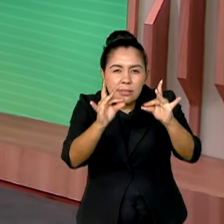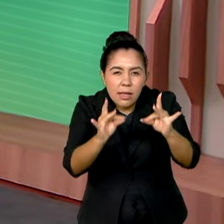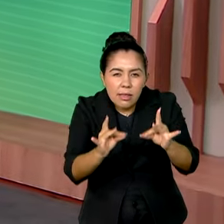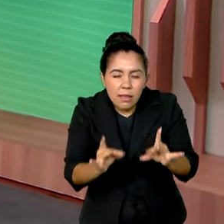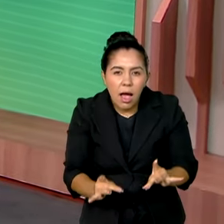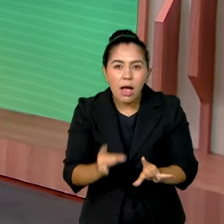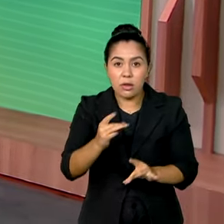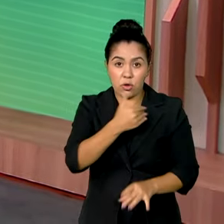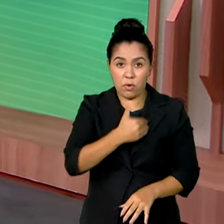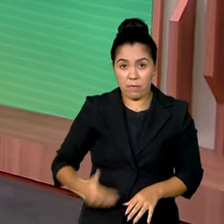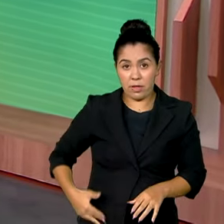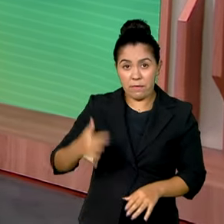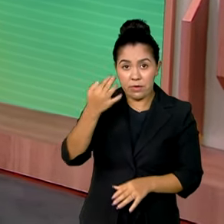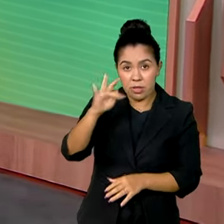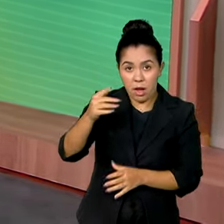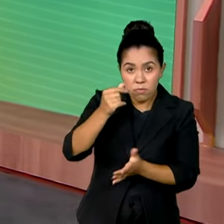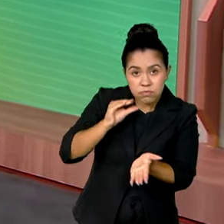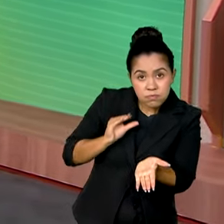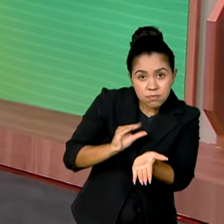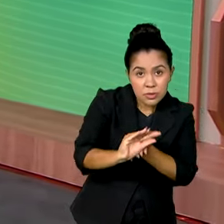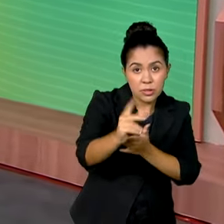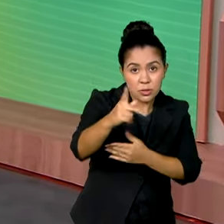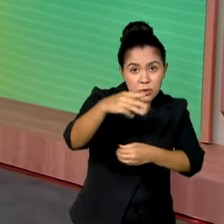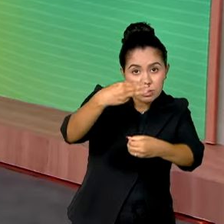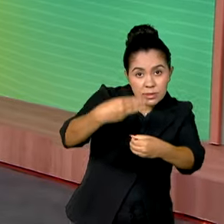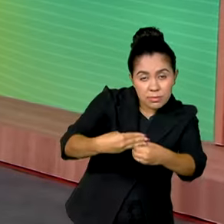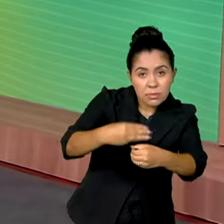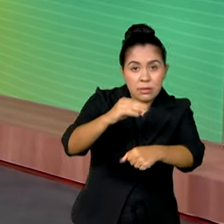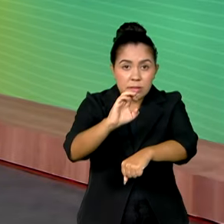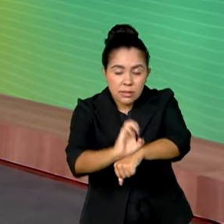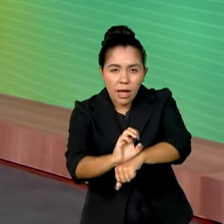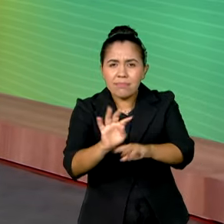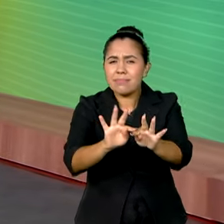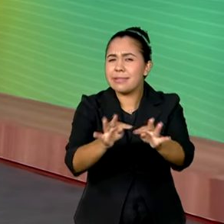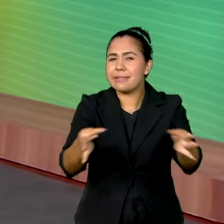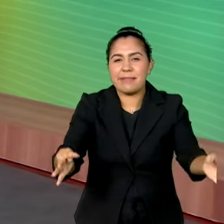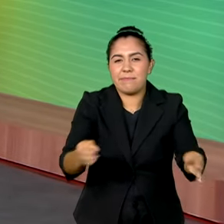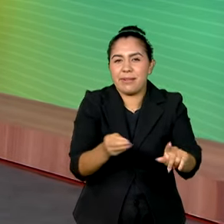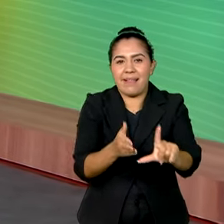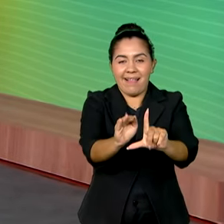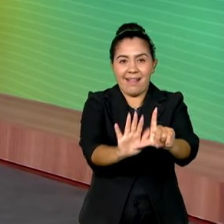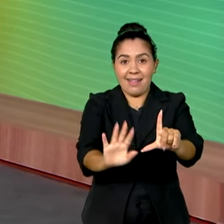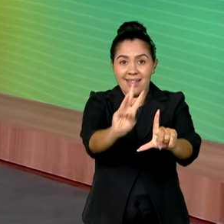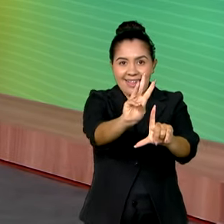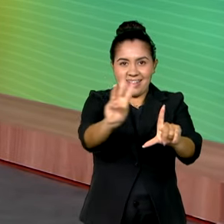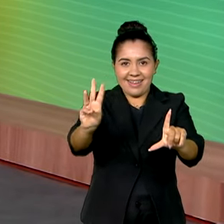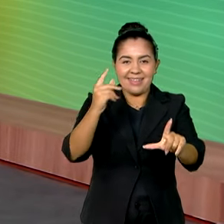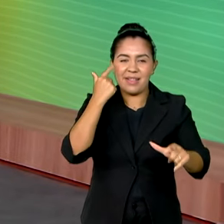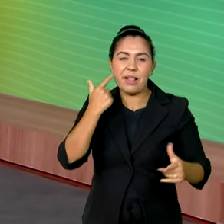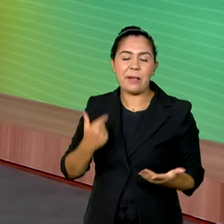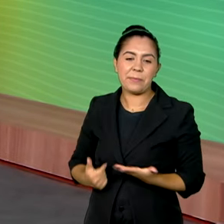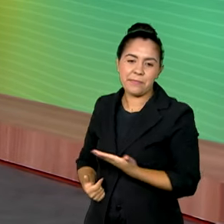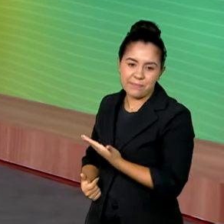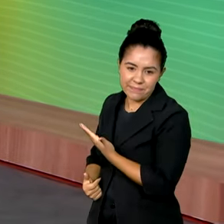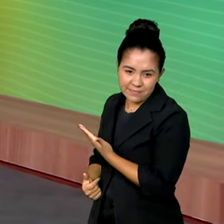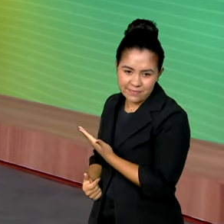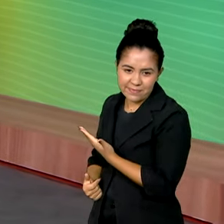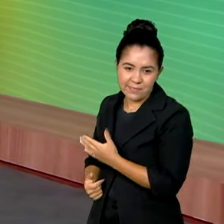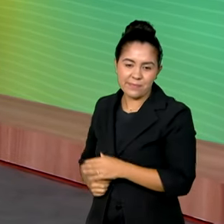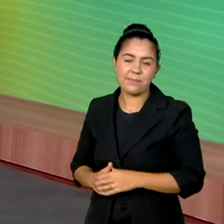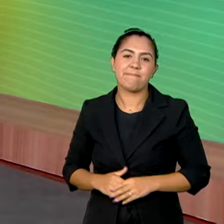ou em qualquer outra cidade do Brasil é simples. Basta acessar comunica.br.gov.br.